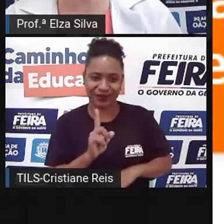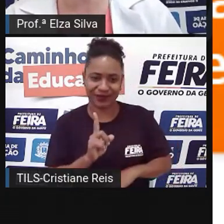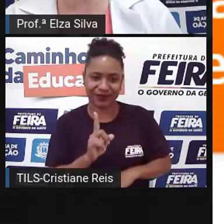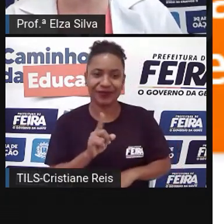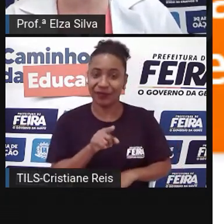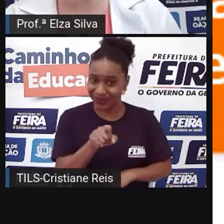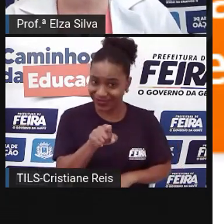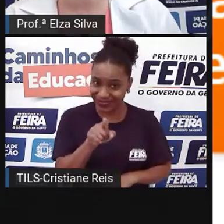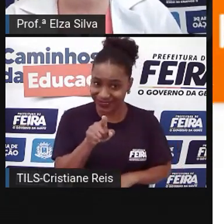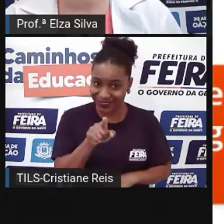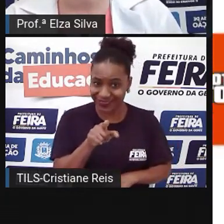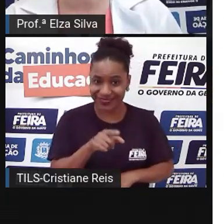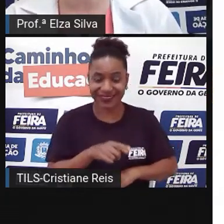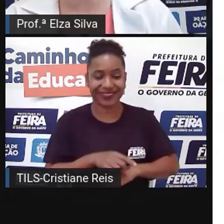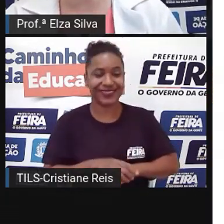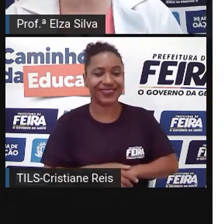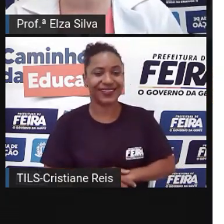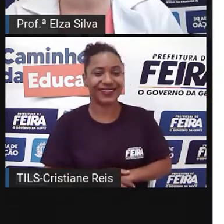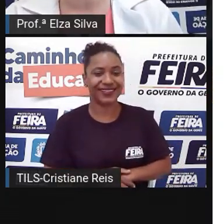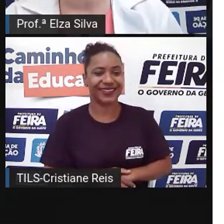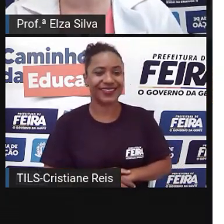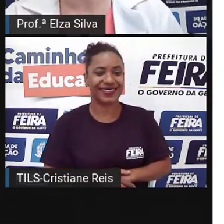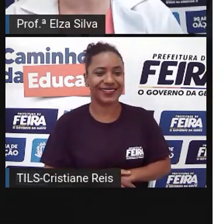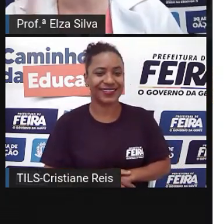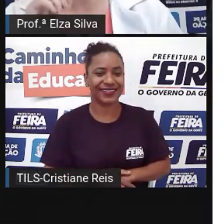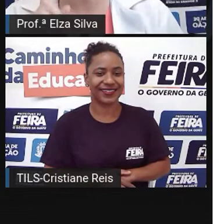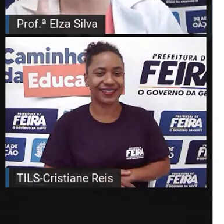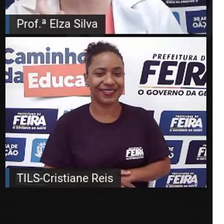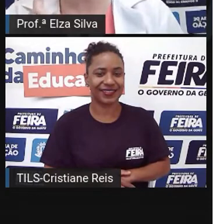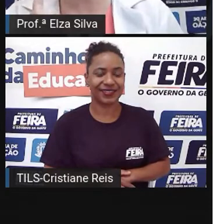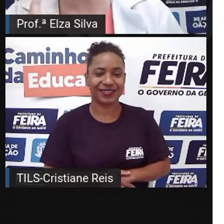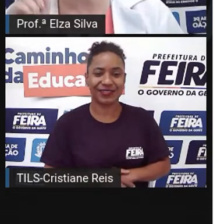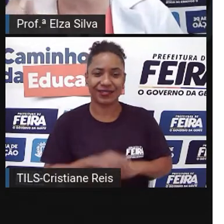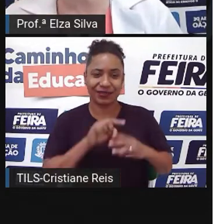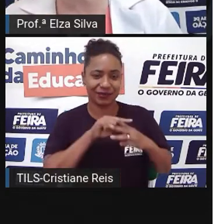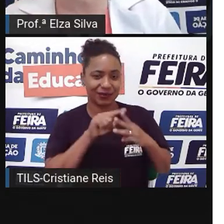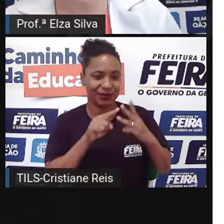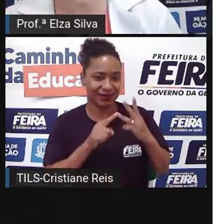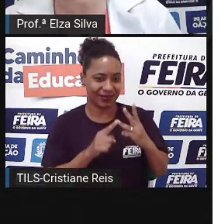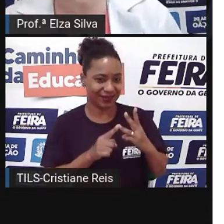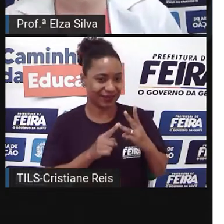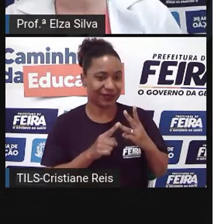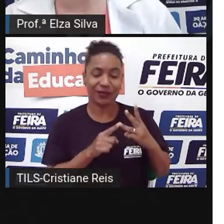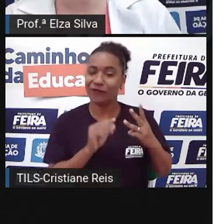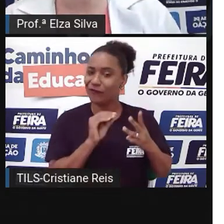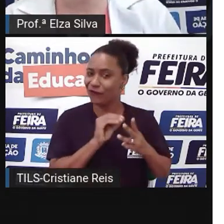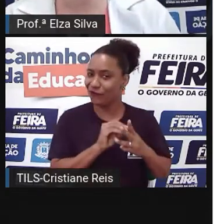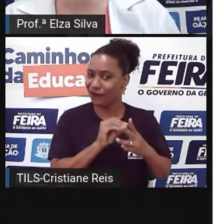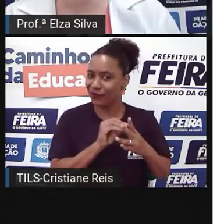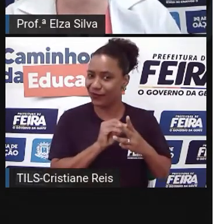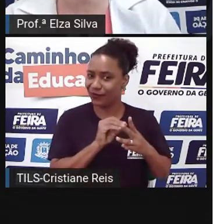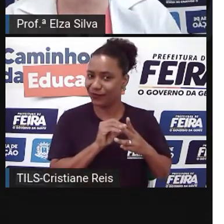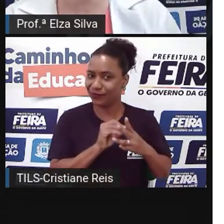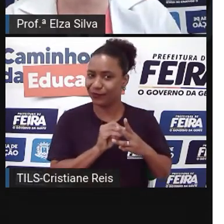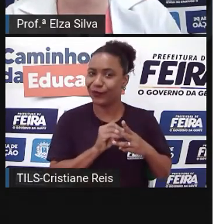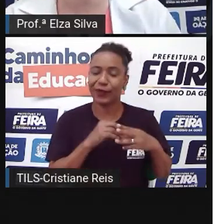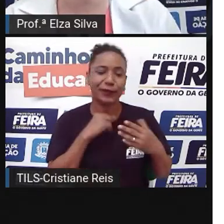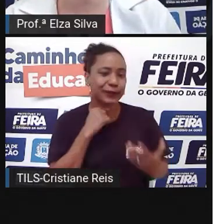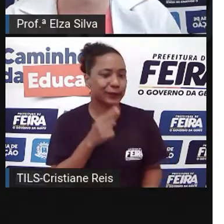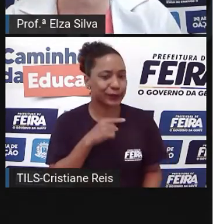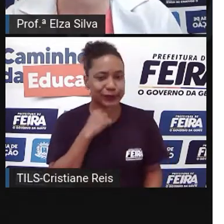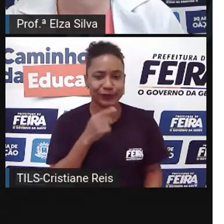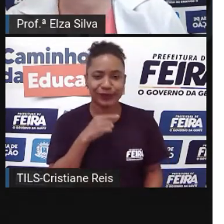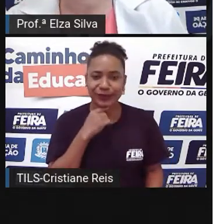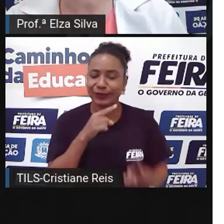you e você? Vamos lá Só faltam três opções E como sempre Eu nunca consigo